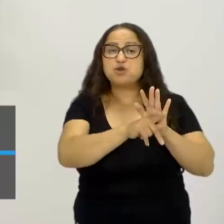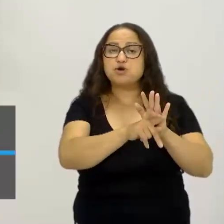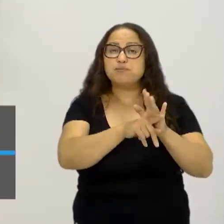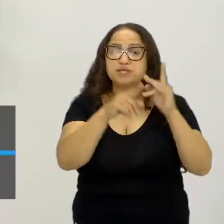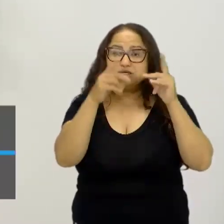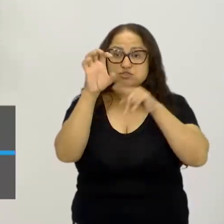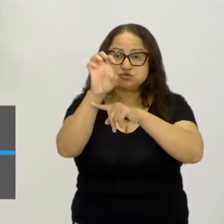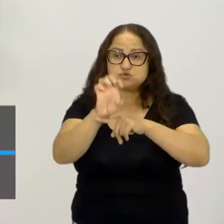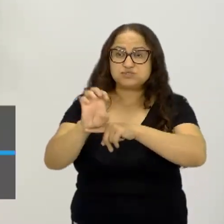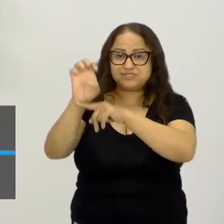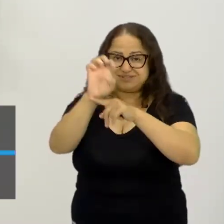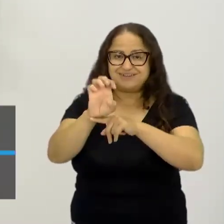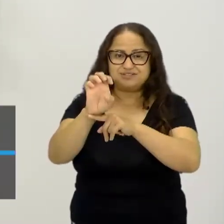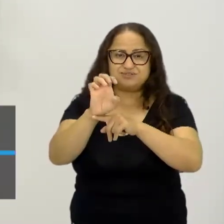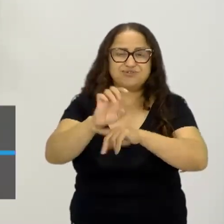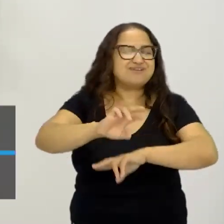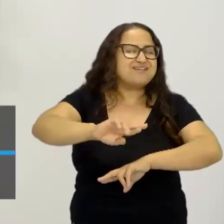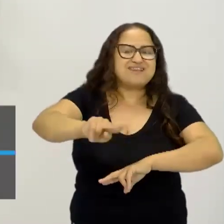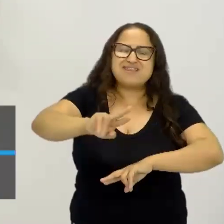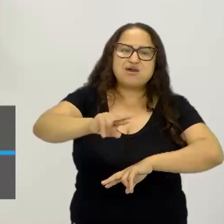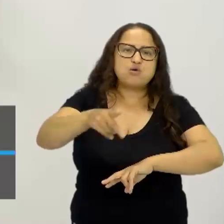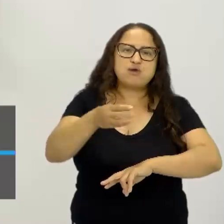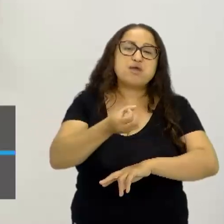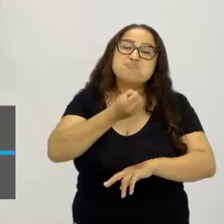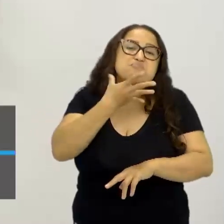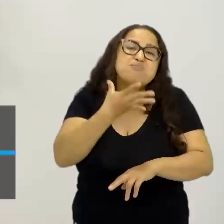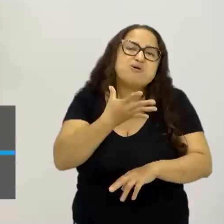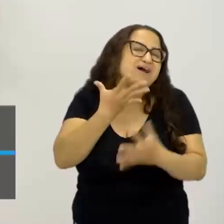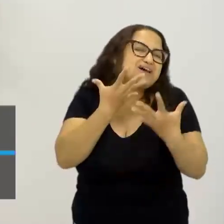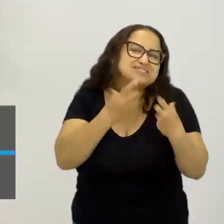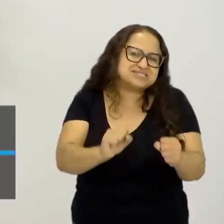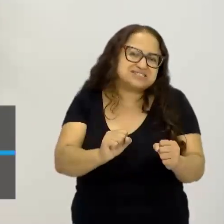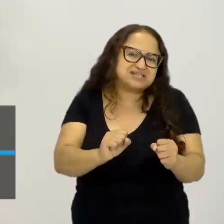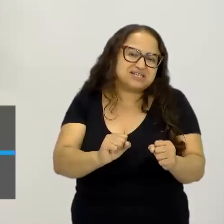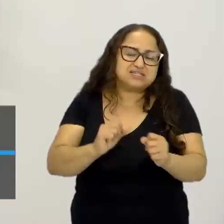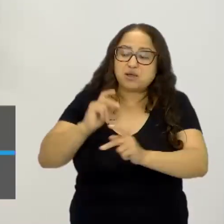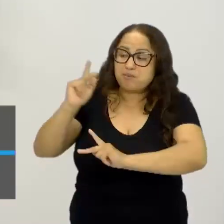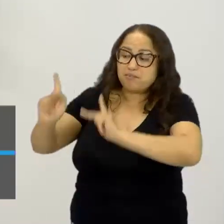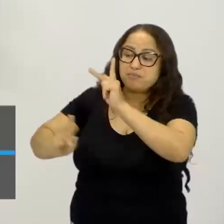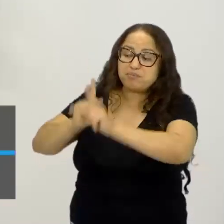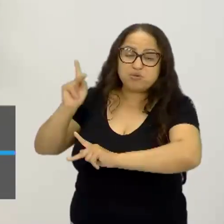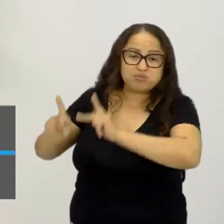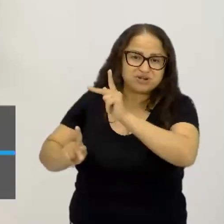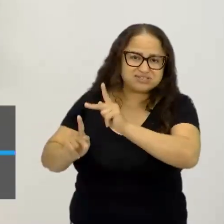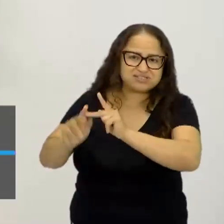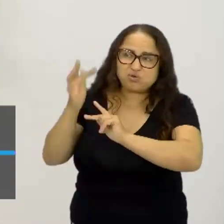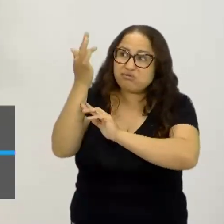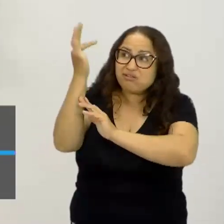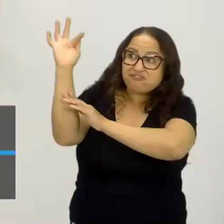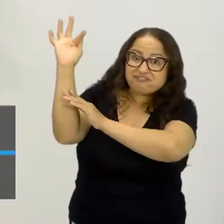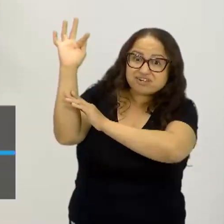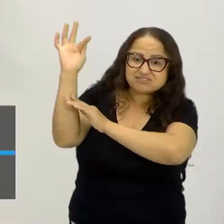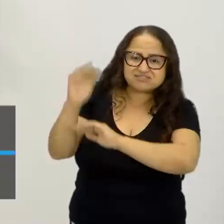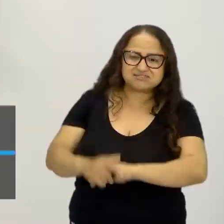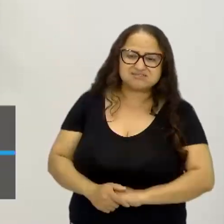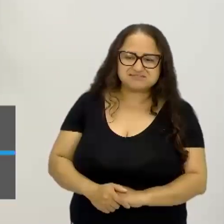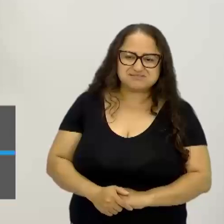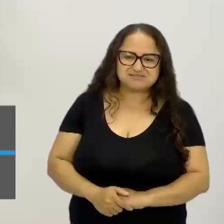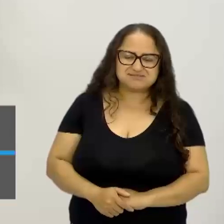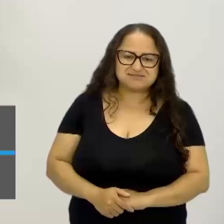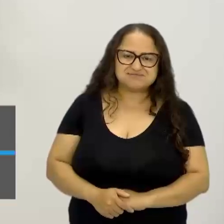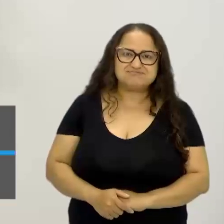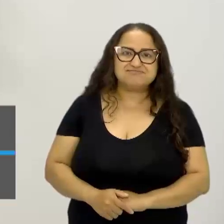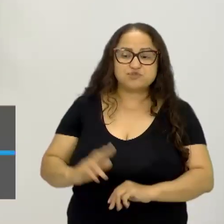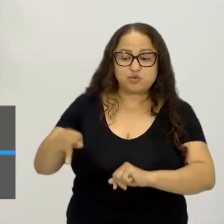ela não foi muito bem interpretada, não foi muito bem aceita pela população da França. E isso fez com que essa mesma